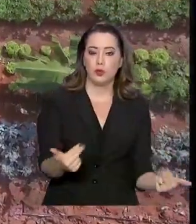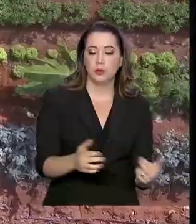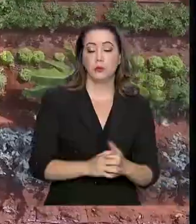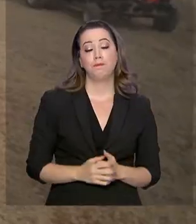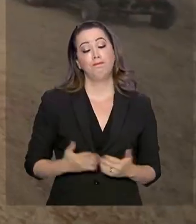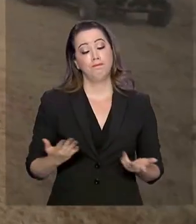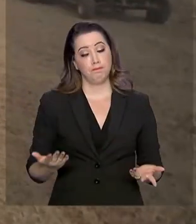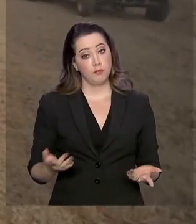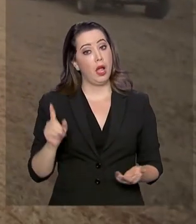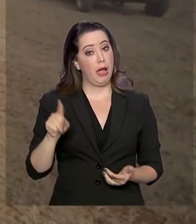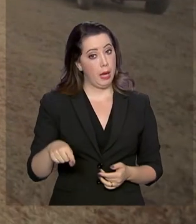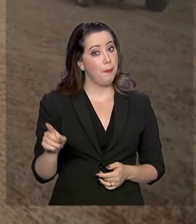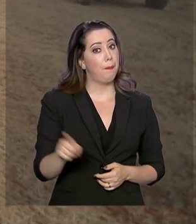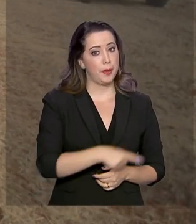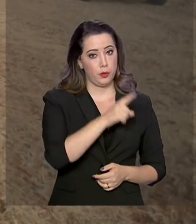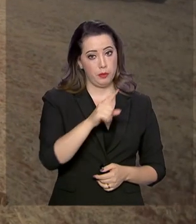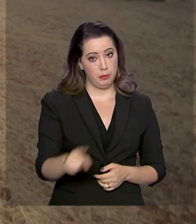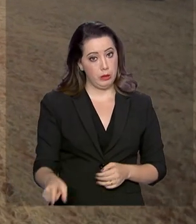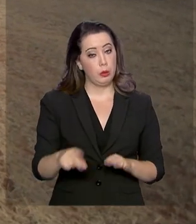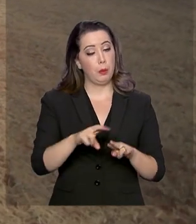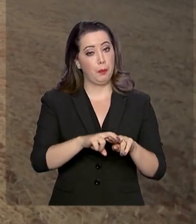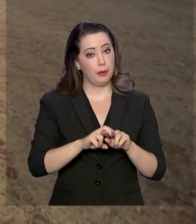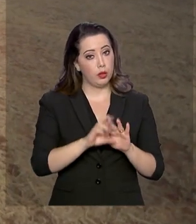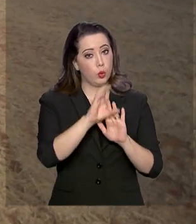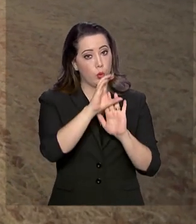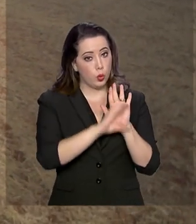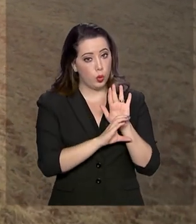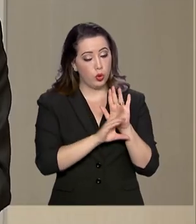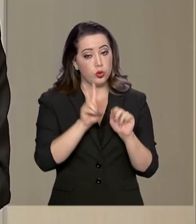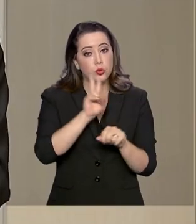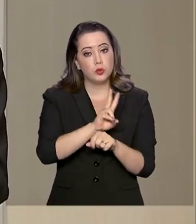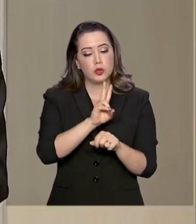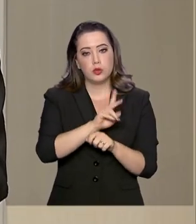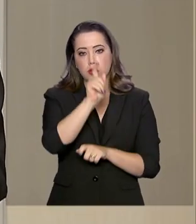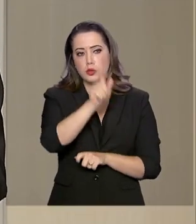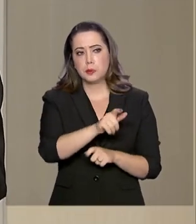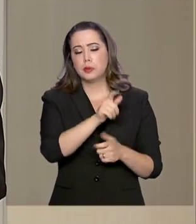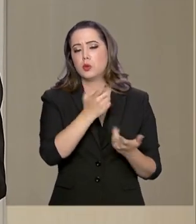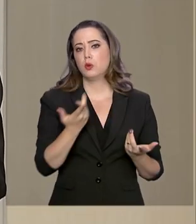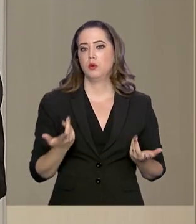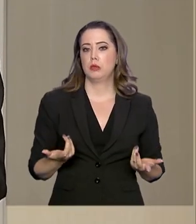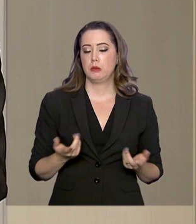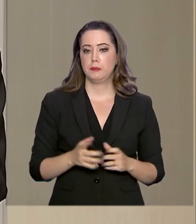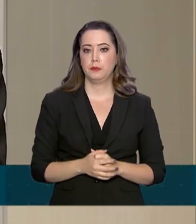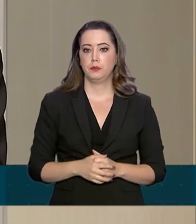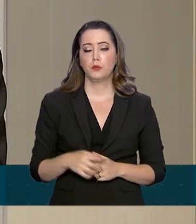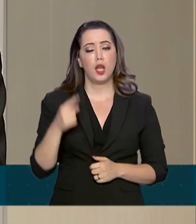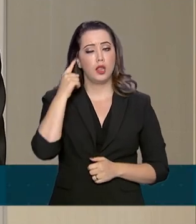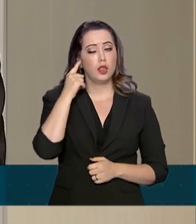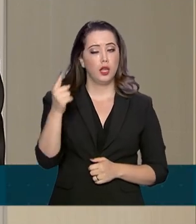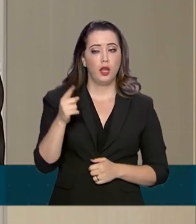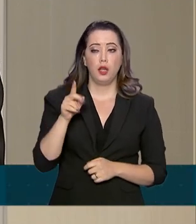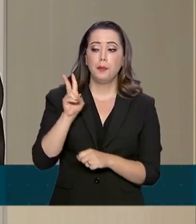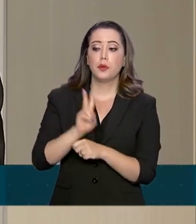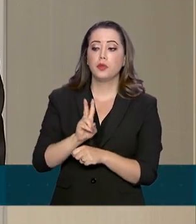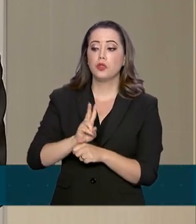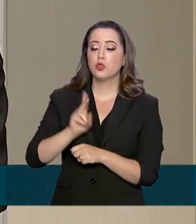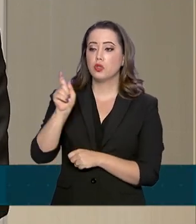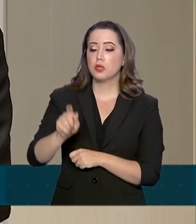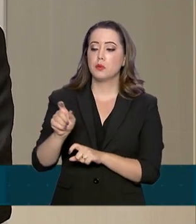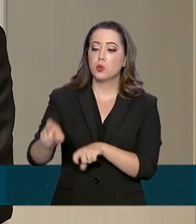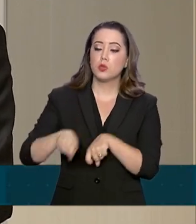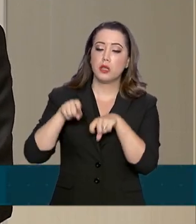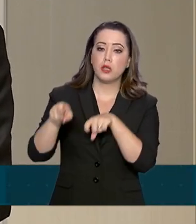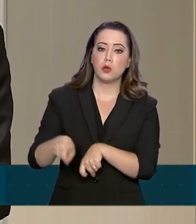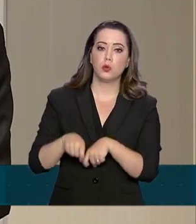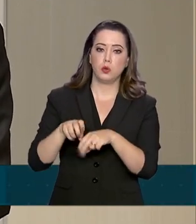Uma prática proibida pelo Código de Defesa do Consumidor. A ideia é proteger o produtor rural, seja